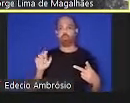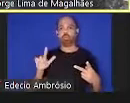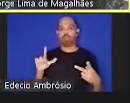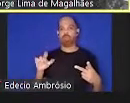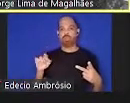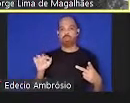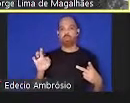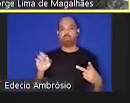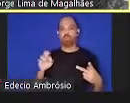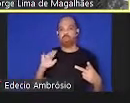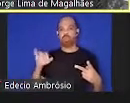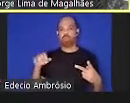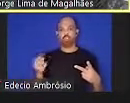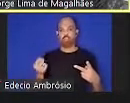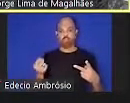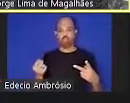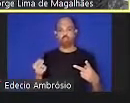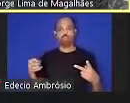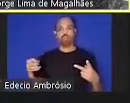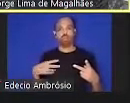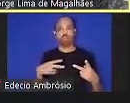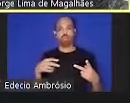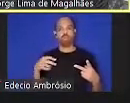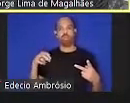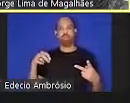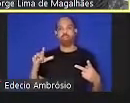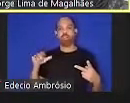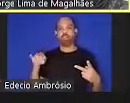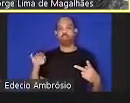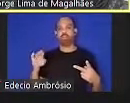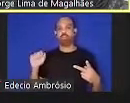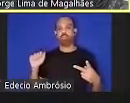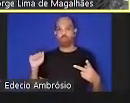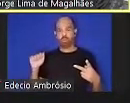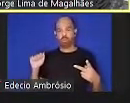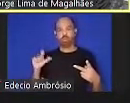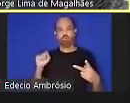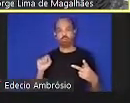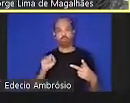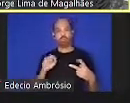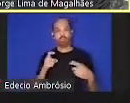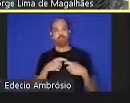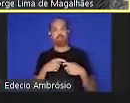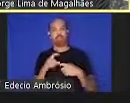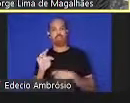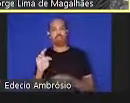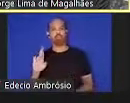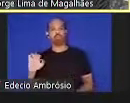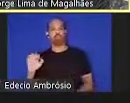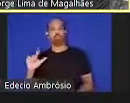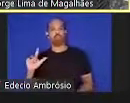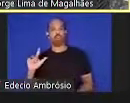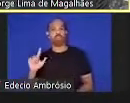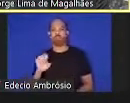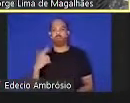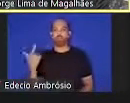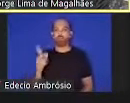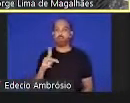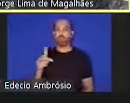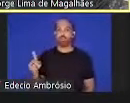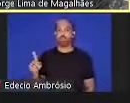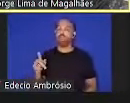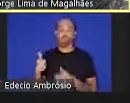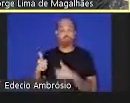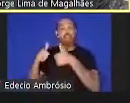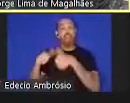da Nova de Lisboa, do Instituto de Gênero e Medicina Tropical, onde foi professor, onde é professor,